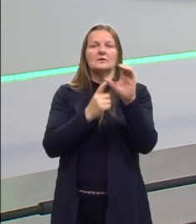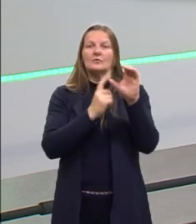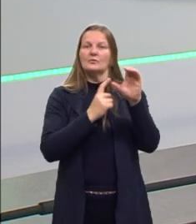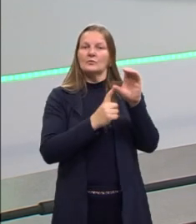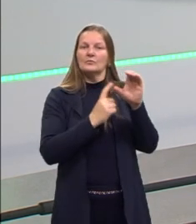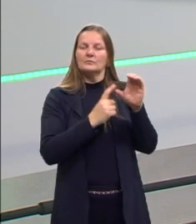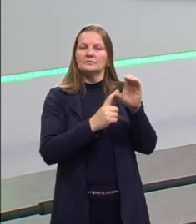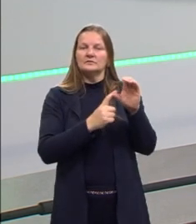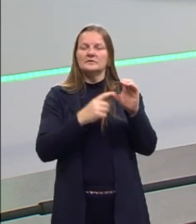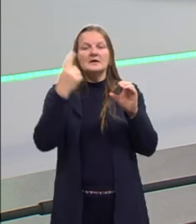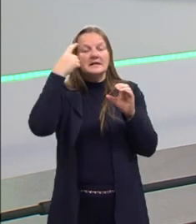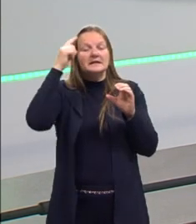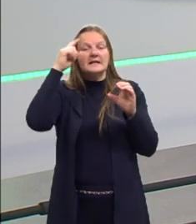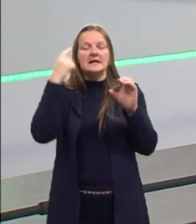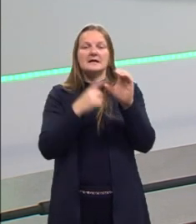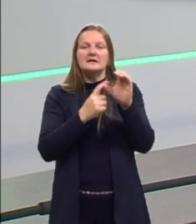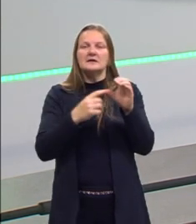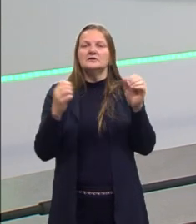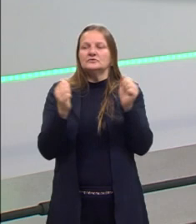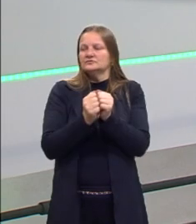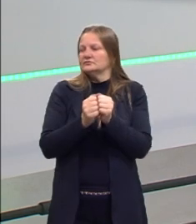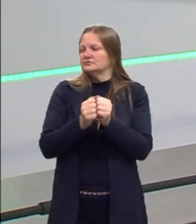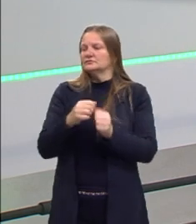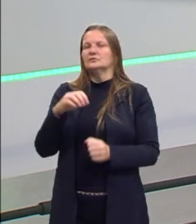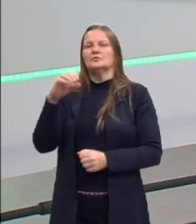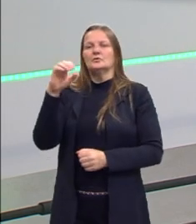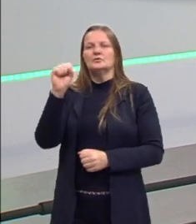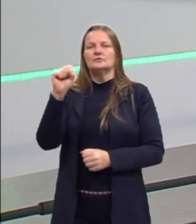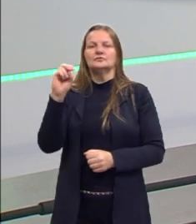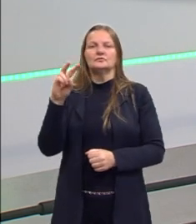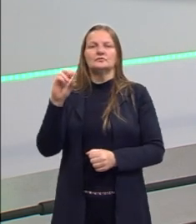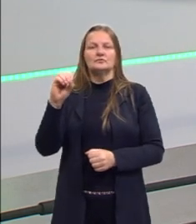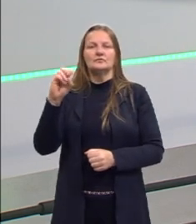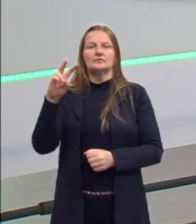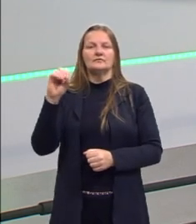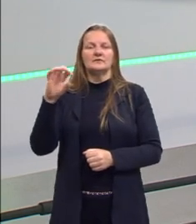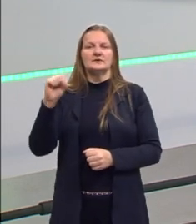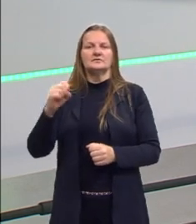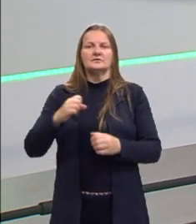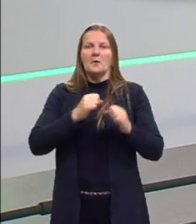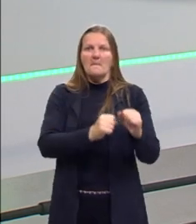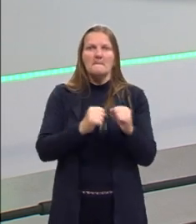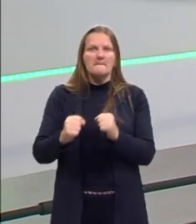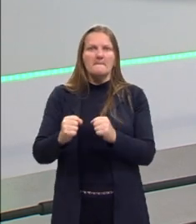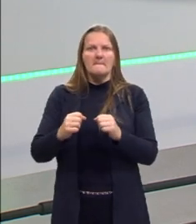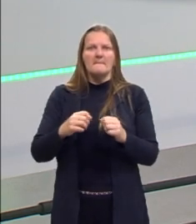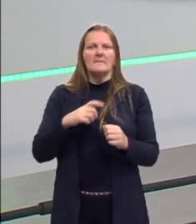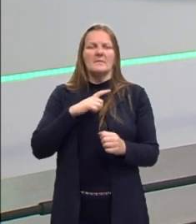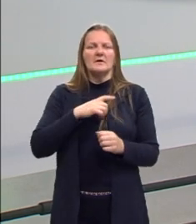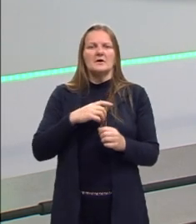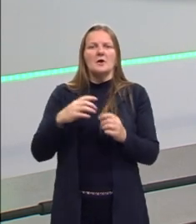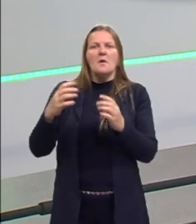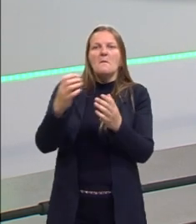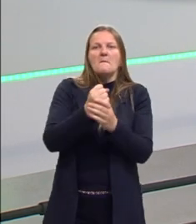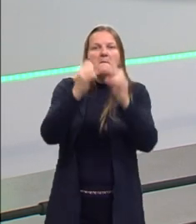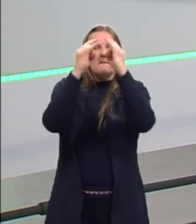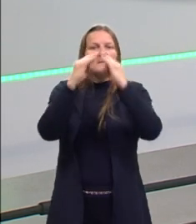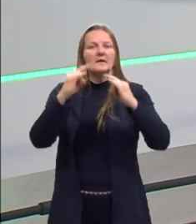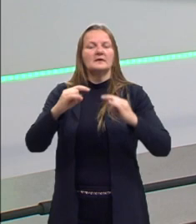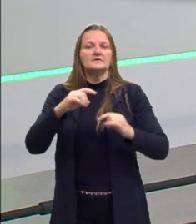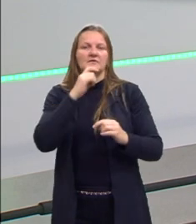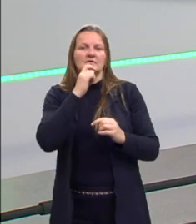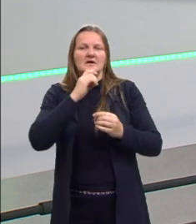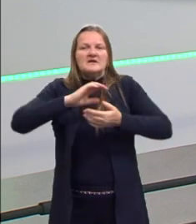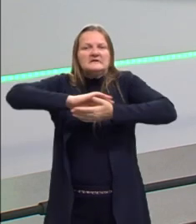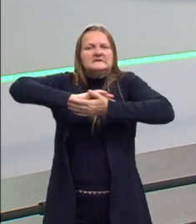junto com os sovietes, vai tomar o poder. Vão tomar de assalto o Palácio de Inverno. Eles vão matar